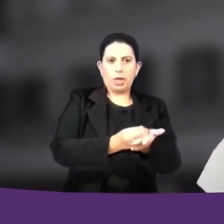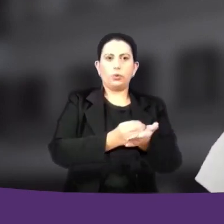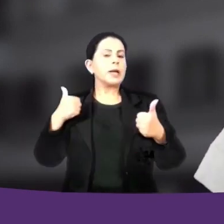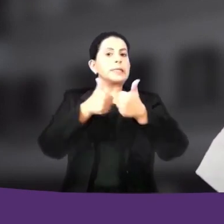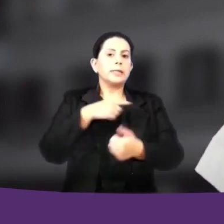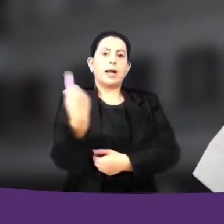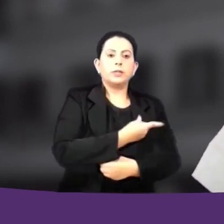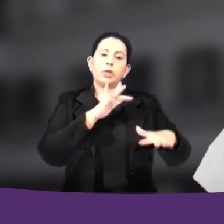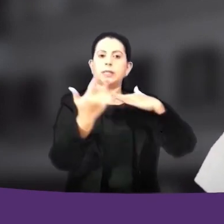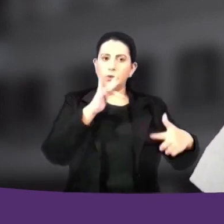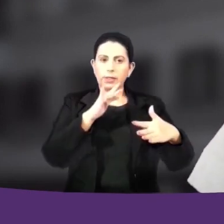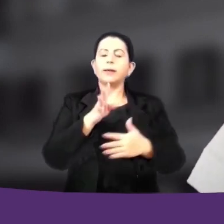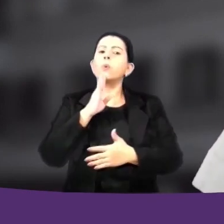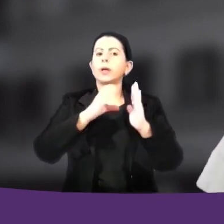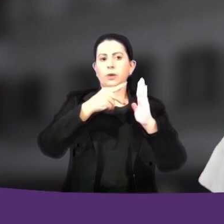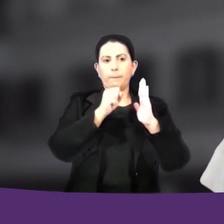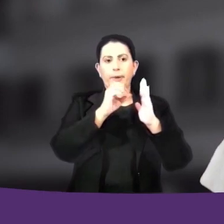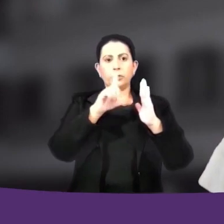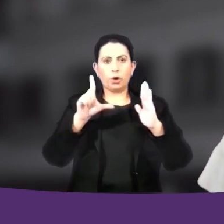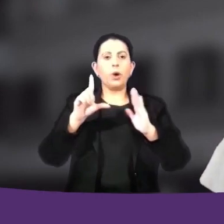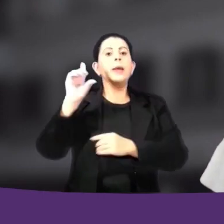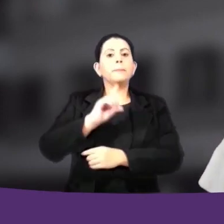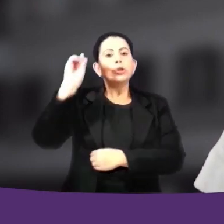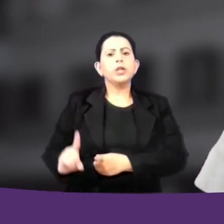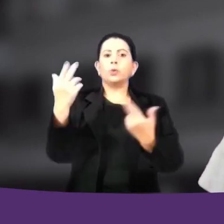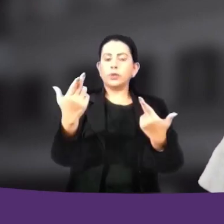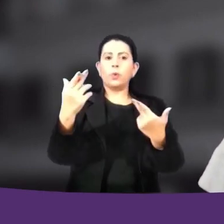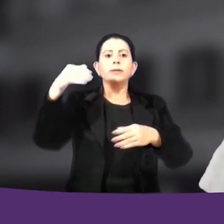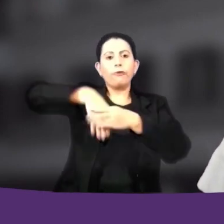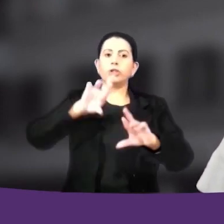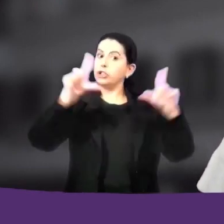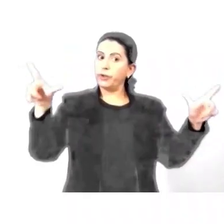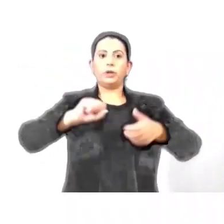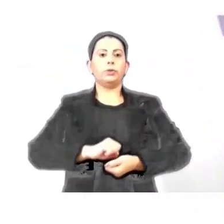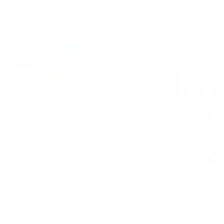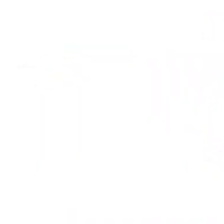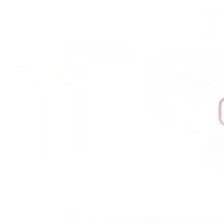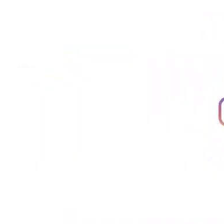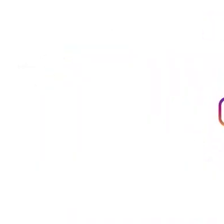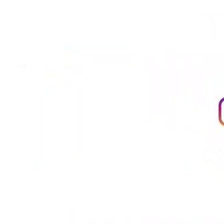zero. Siga nossas redes, conheça o PSOL. E por direitos iguais, vote diferente.